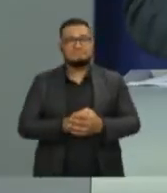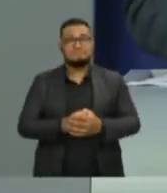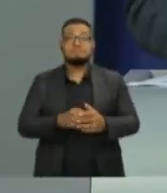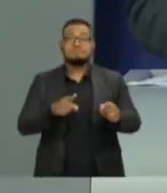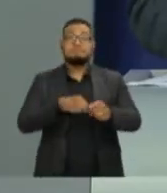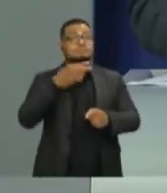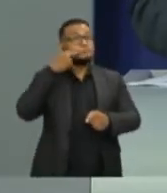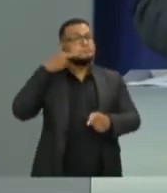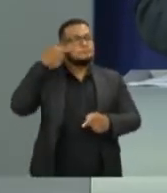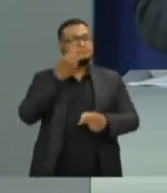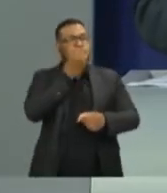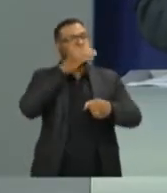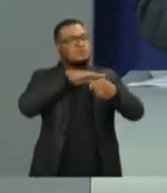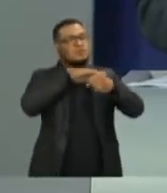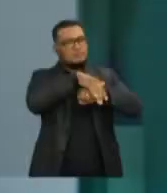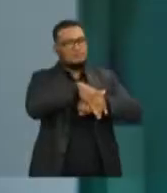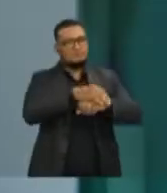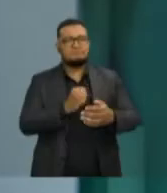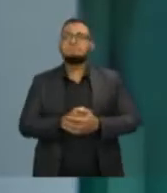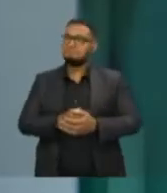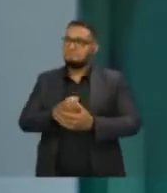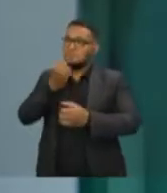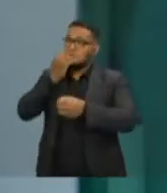candidato delegado Pasolini do Republicanos.